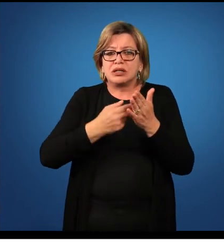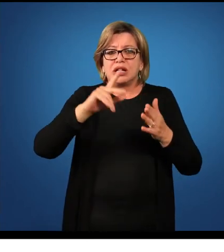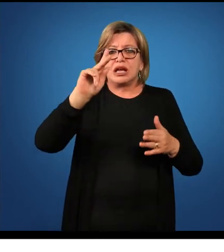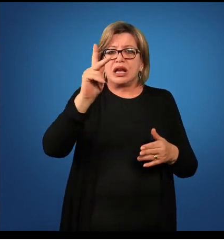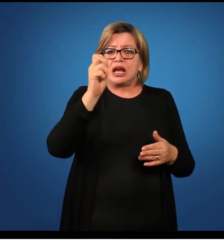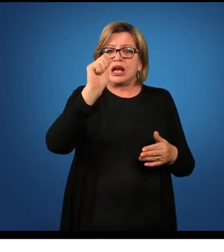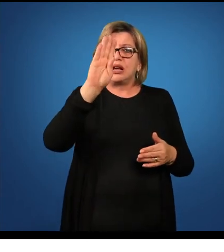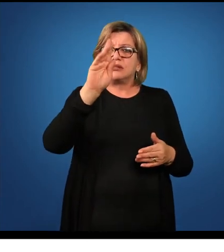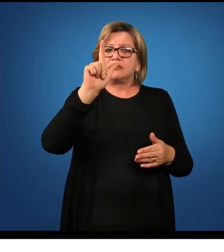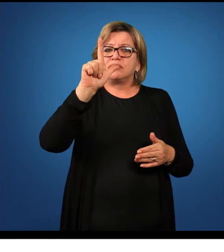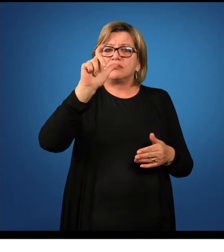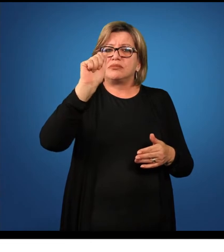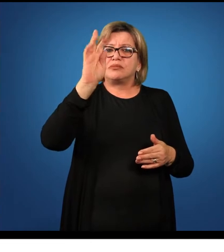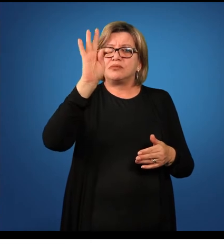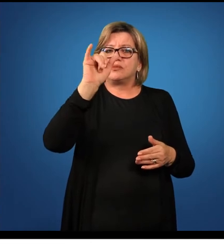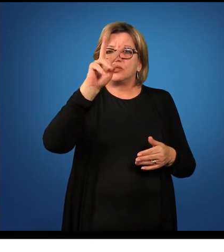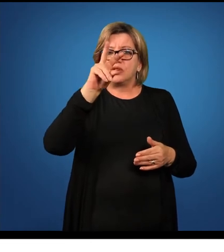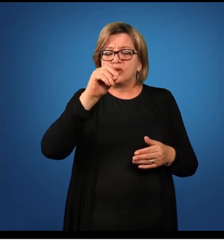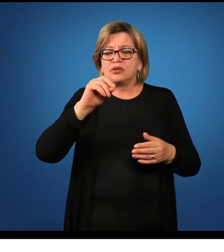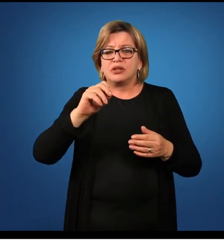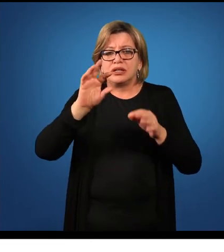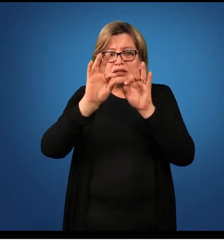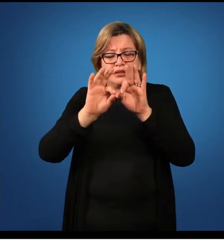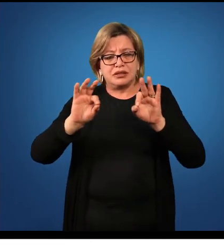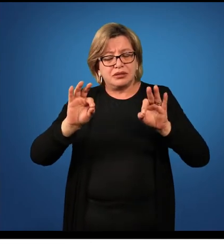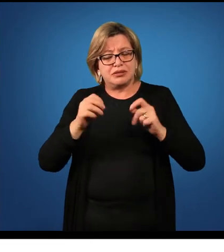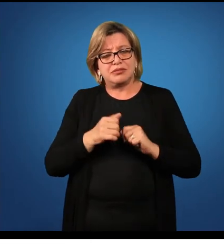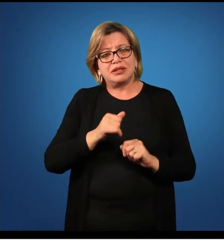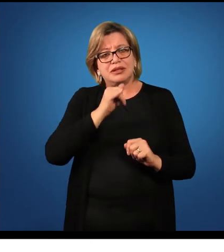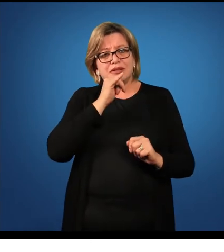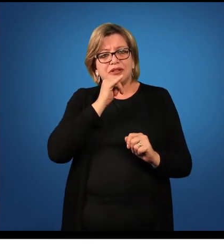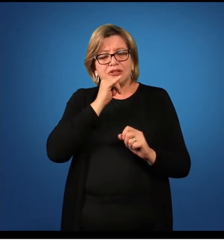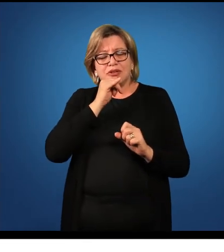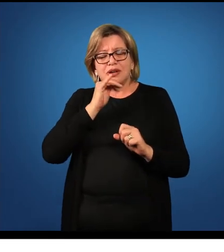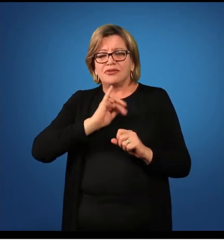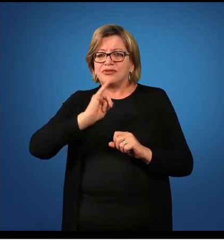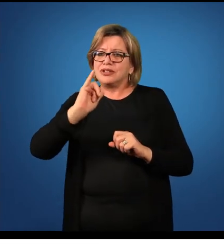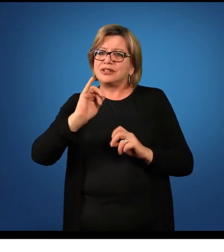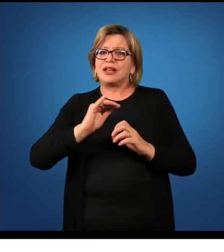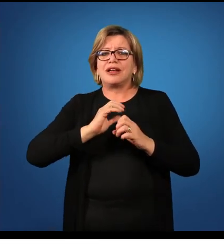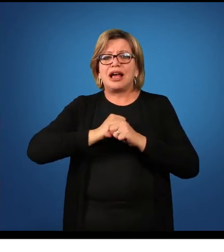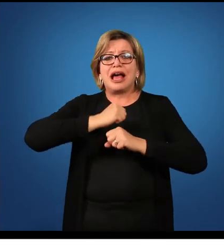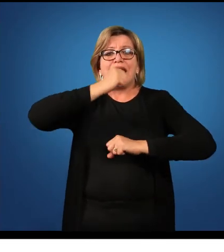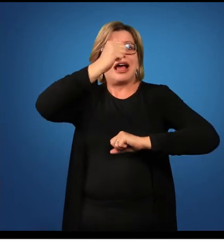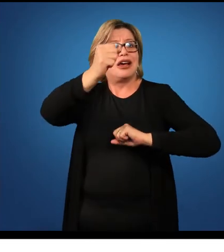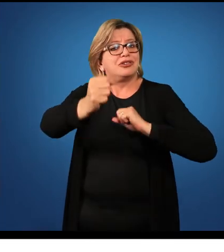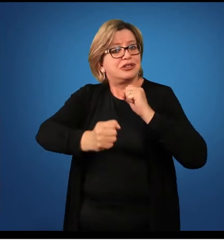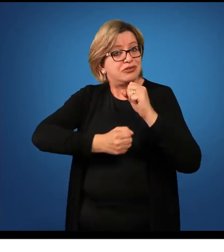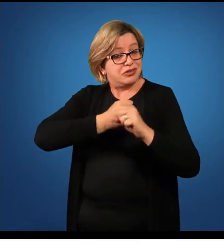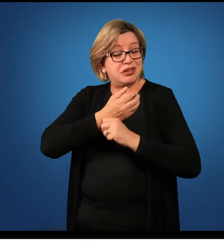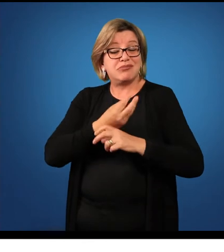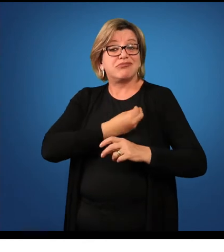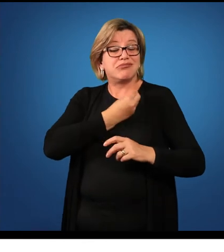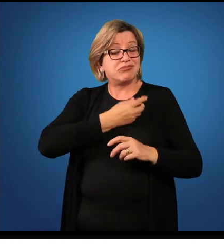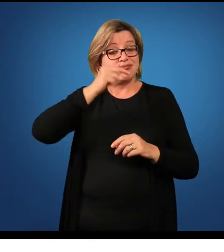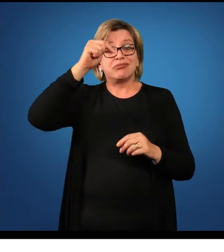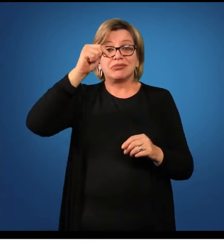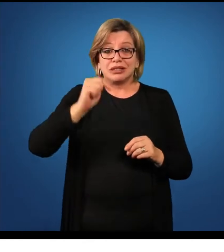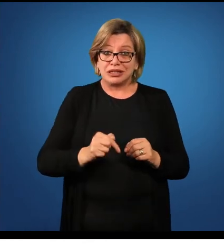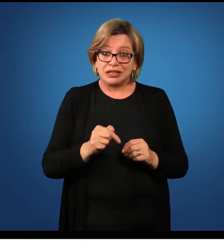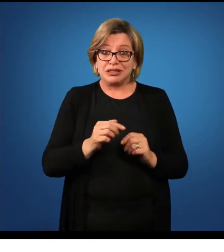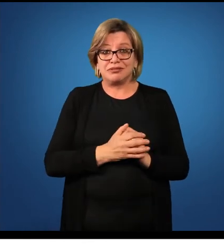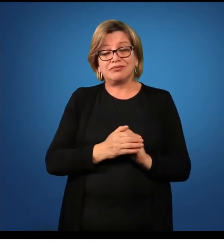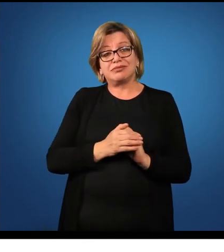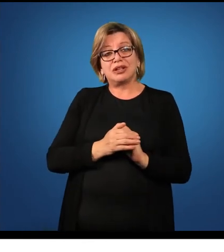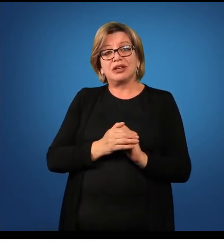se eu disser o ano que vem estaremos aqui nesta frase quando